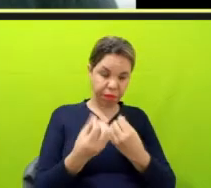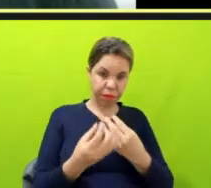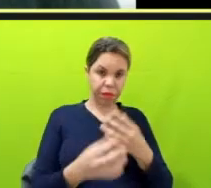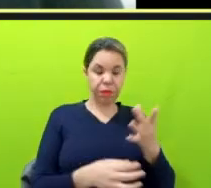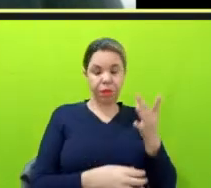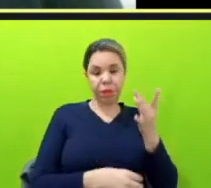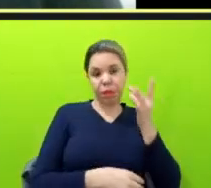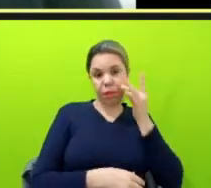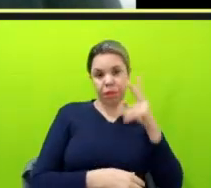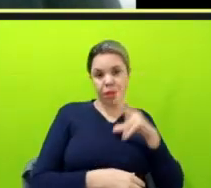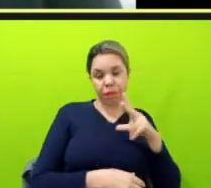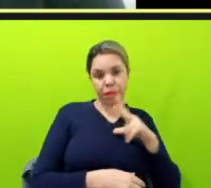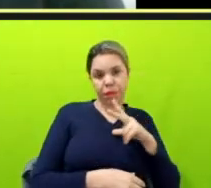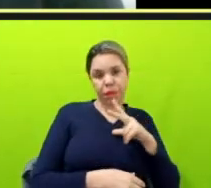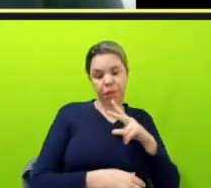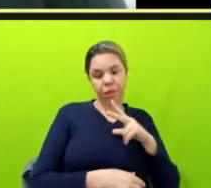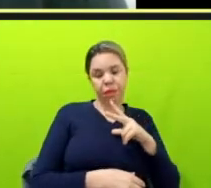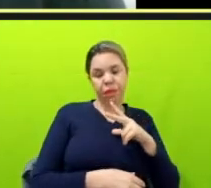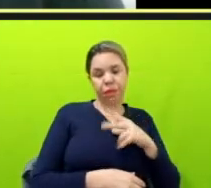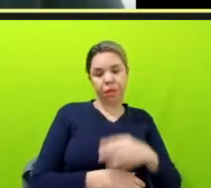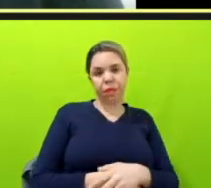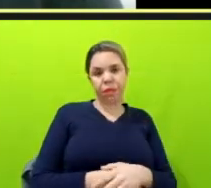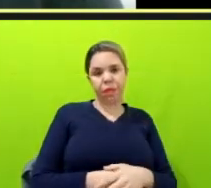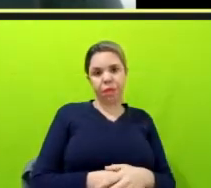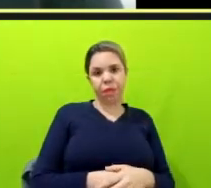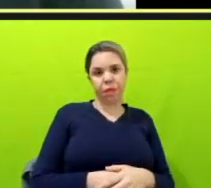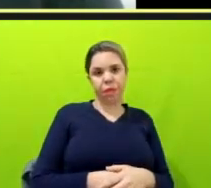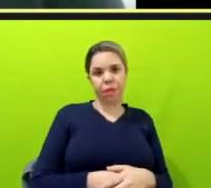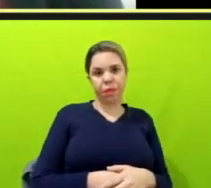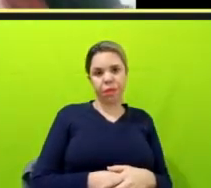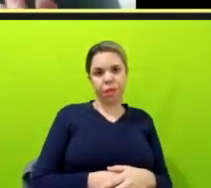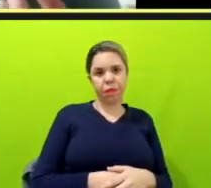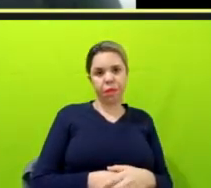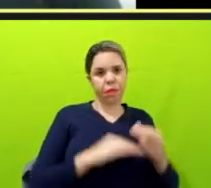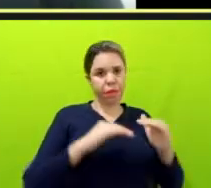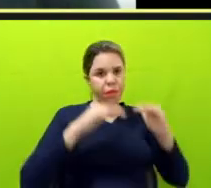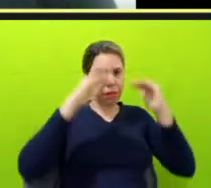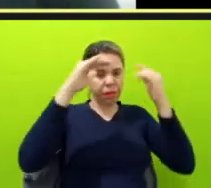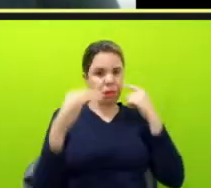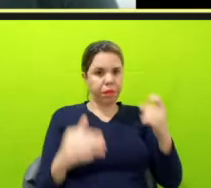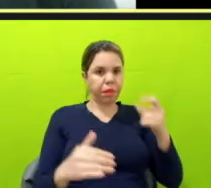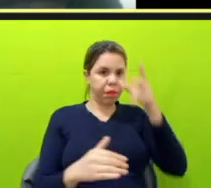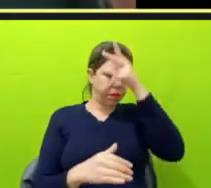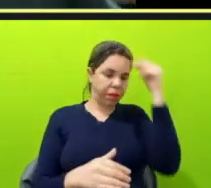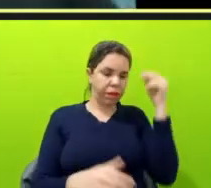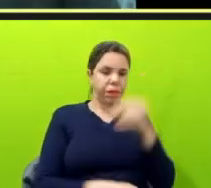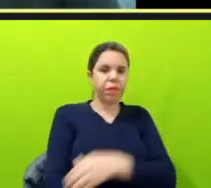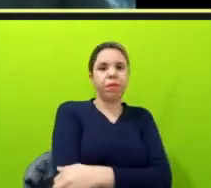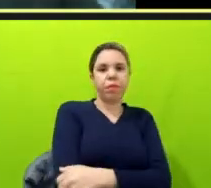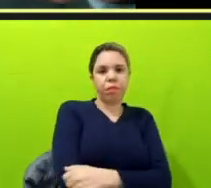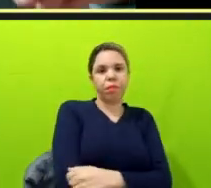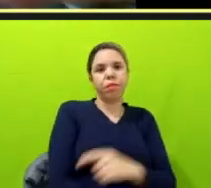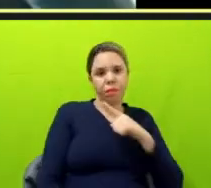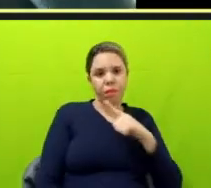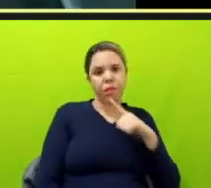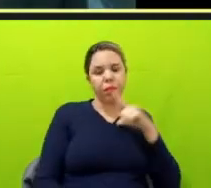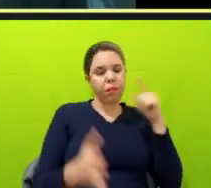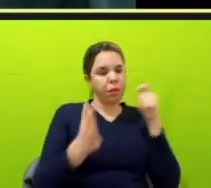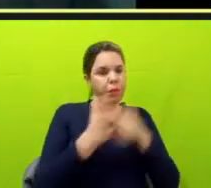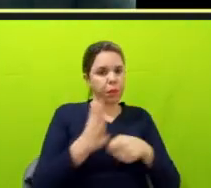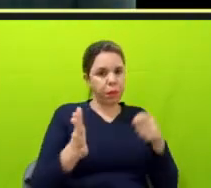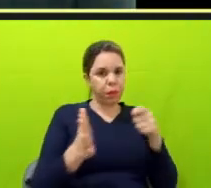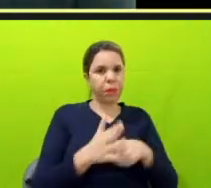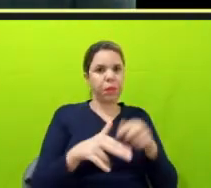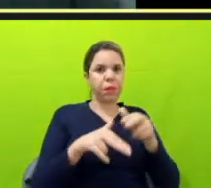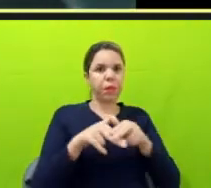da, do alto grau de interesse público nessas informações, ainda existe essa resistência por conta de dados, e aí eu já